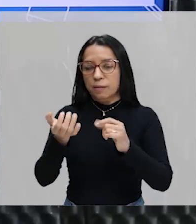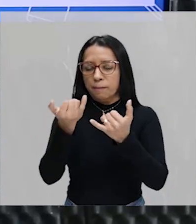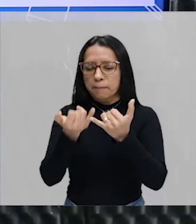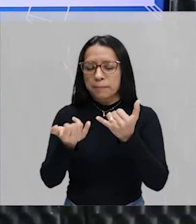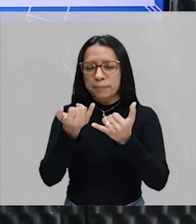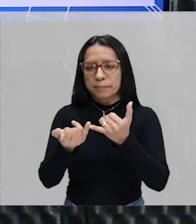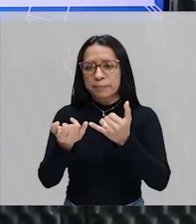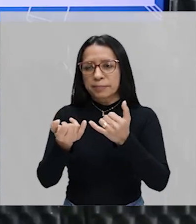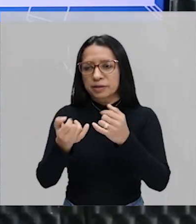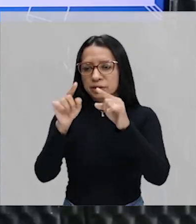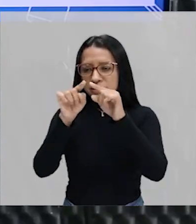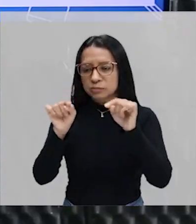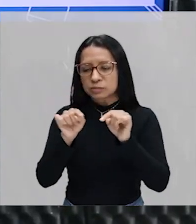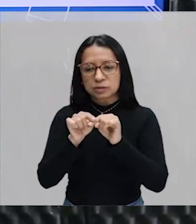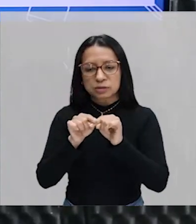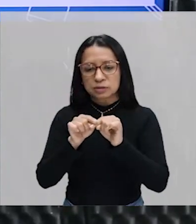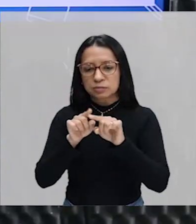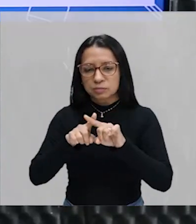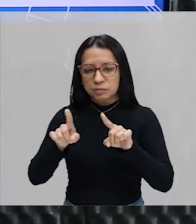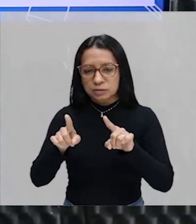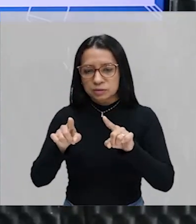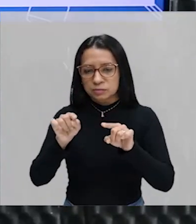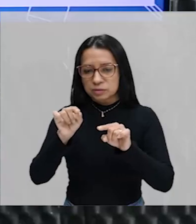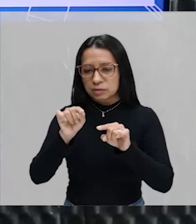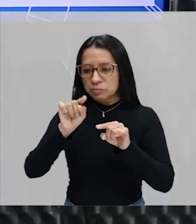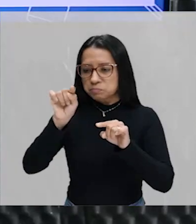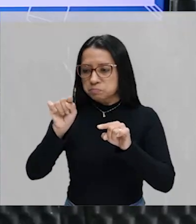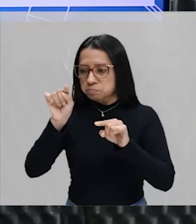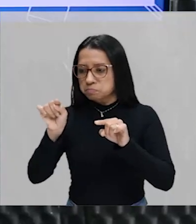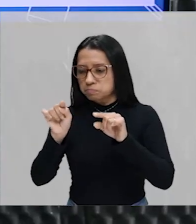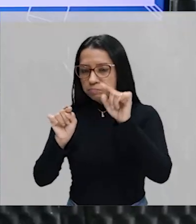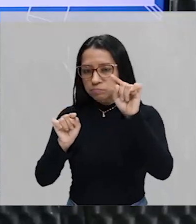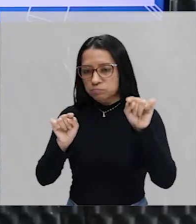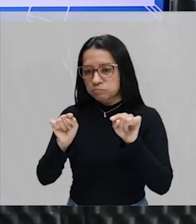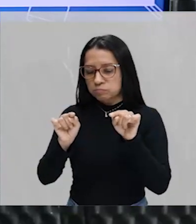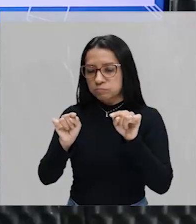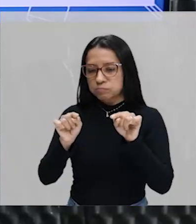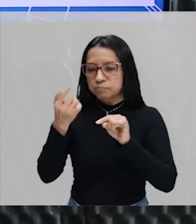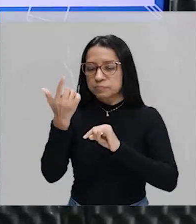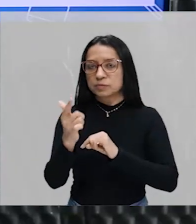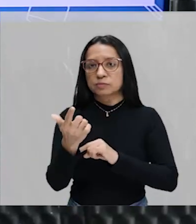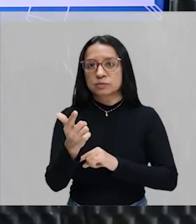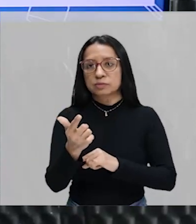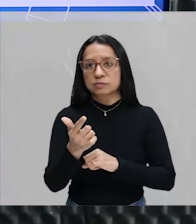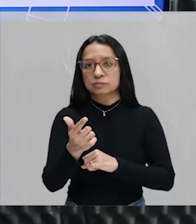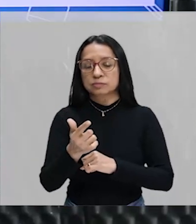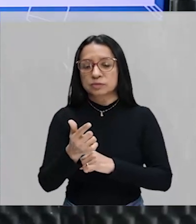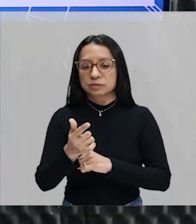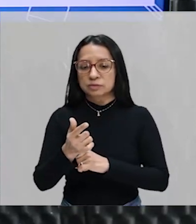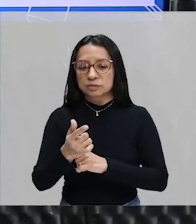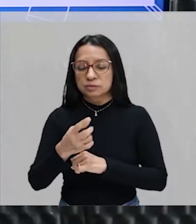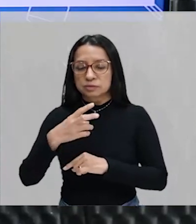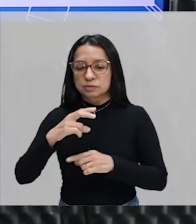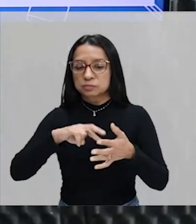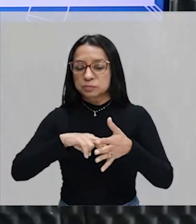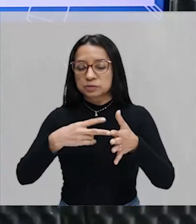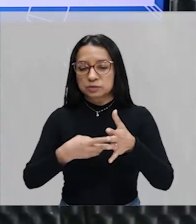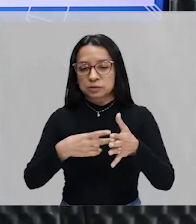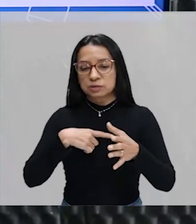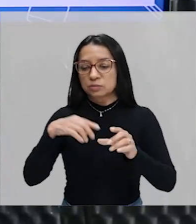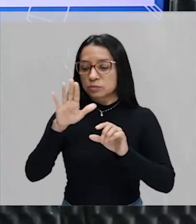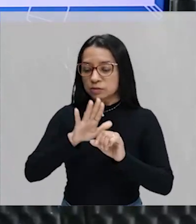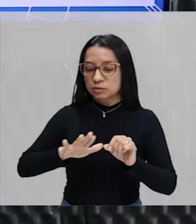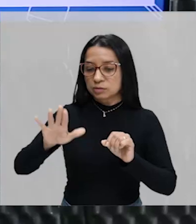ele não tem lado, são curvas, né, pequenas curvas aqui. Então, nesse sentido, que esse espaço aqui, que é